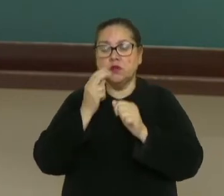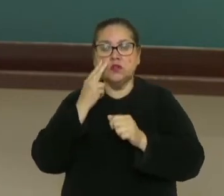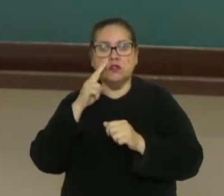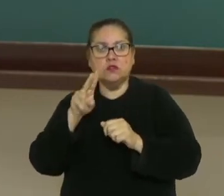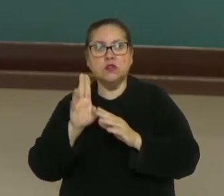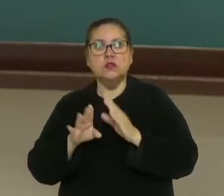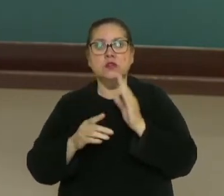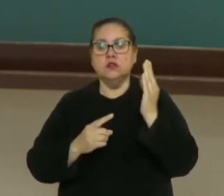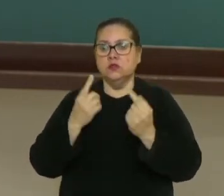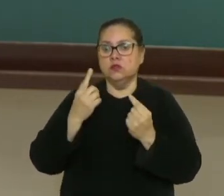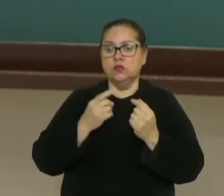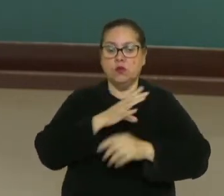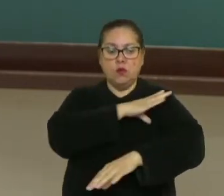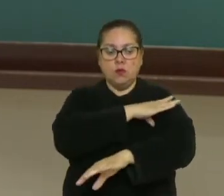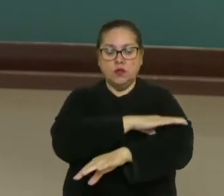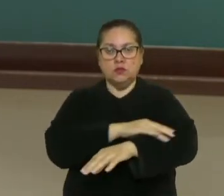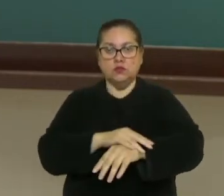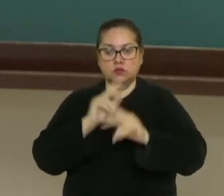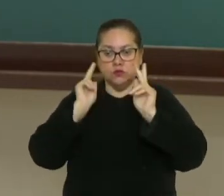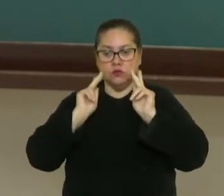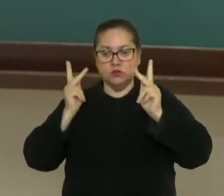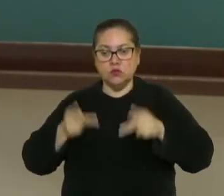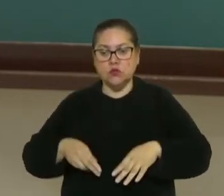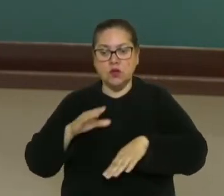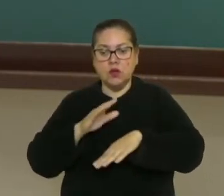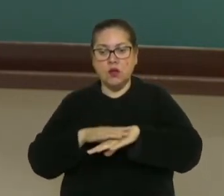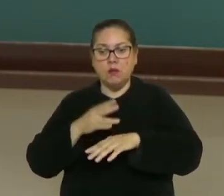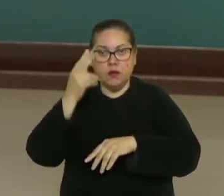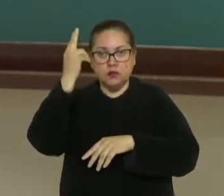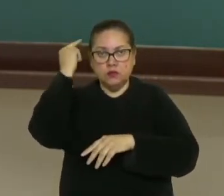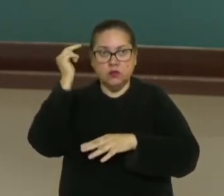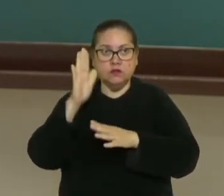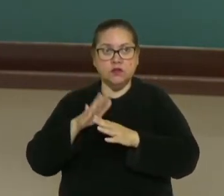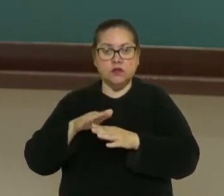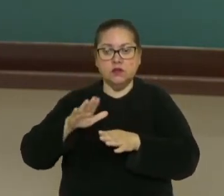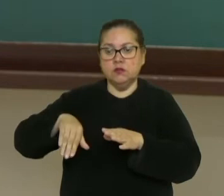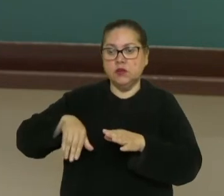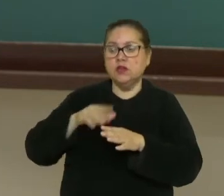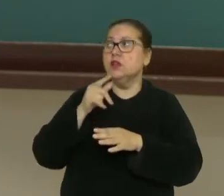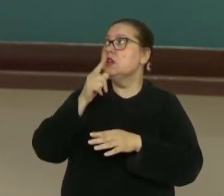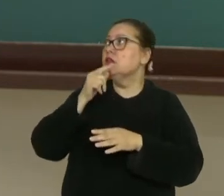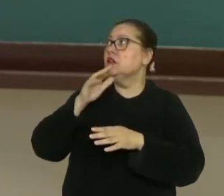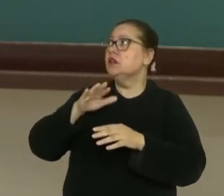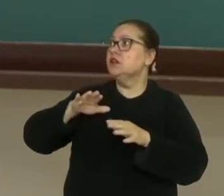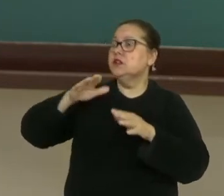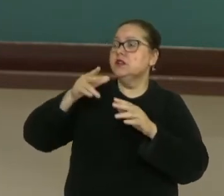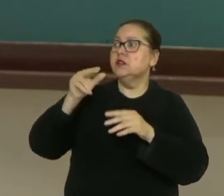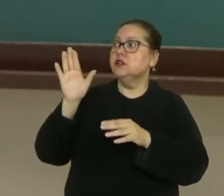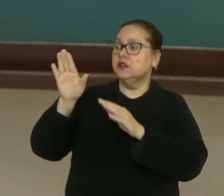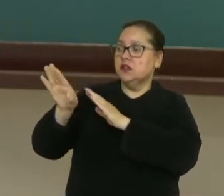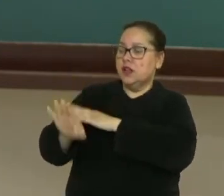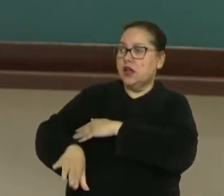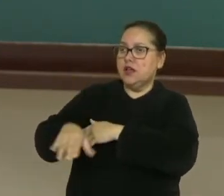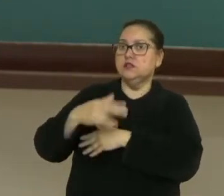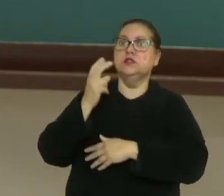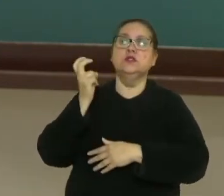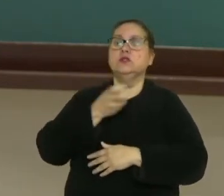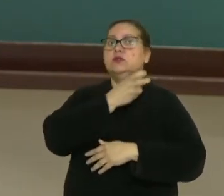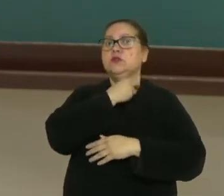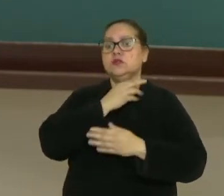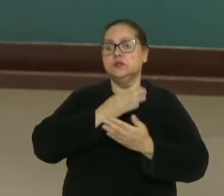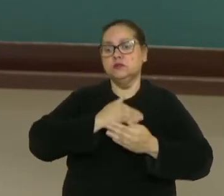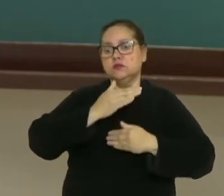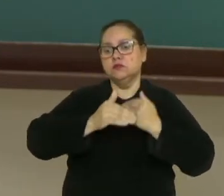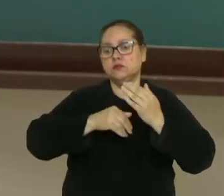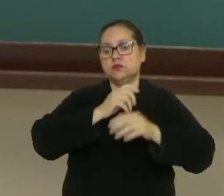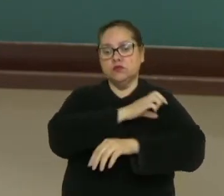tanto no braço humano, na pata do cavalo, na dadadeira da baleia, na asa do morcego, você percebe uma sequência